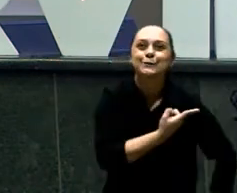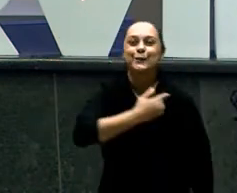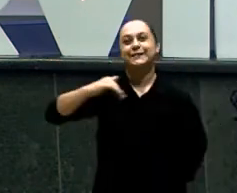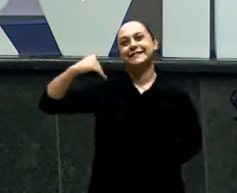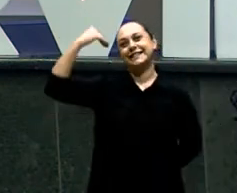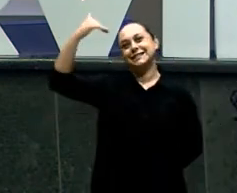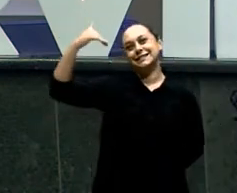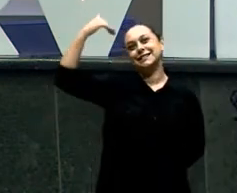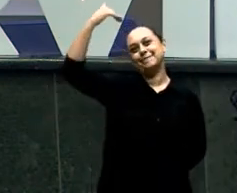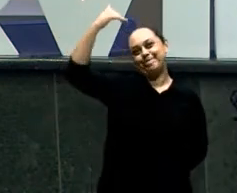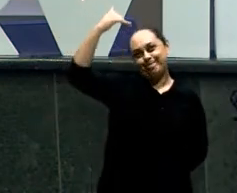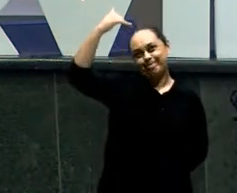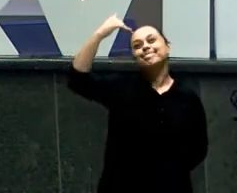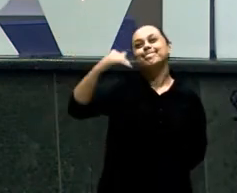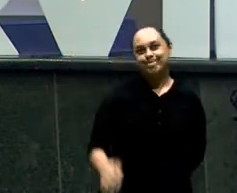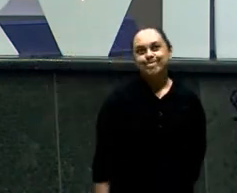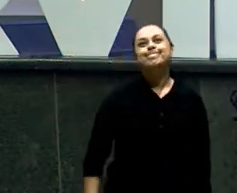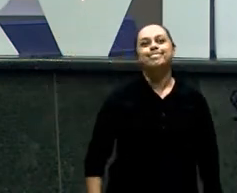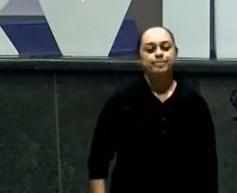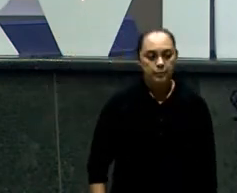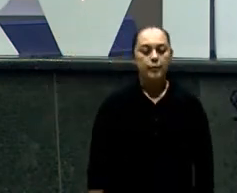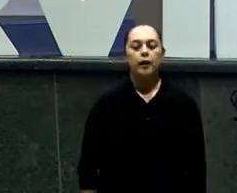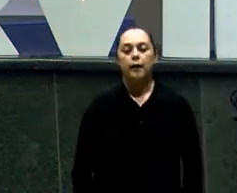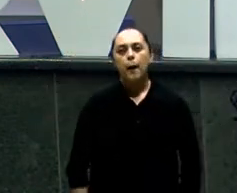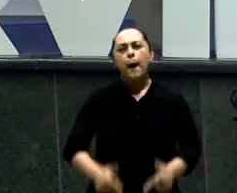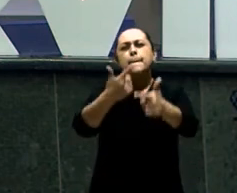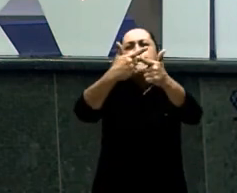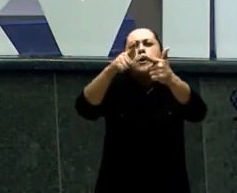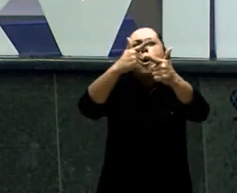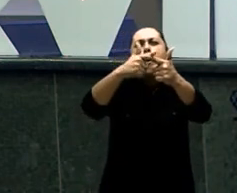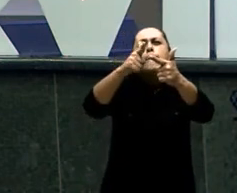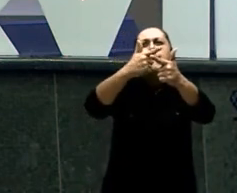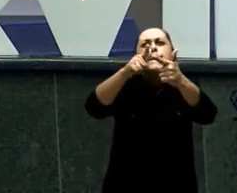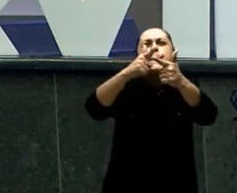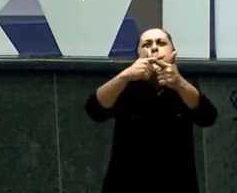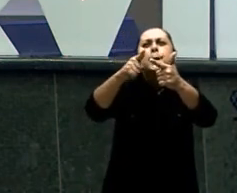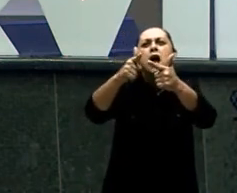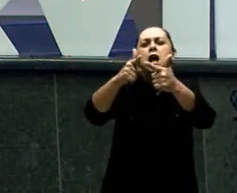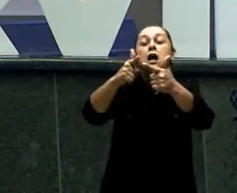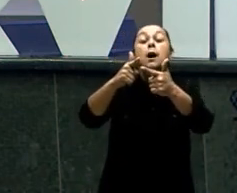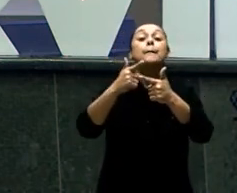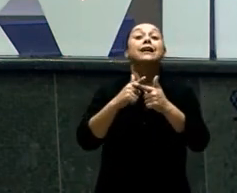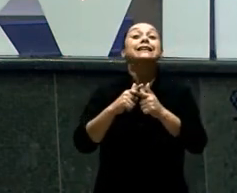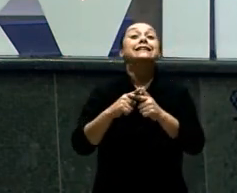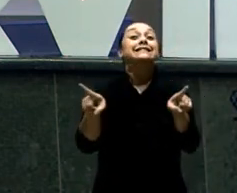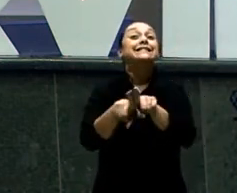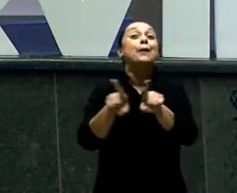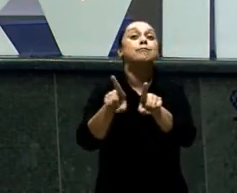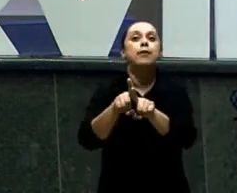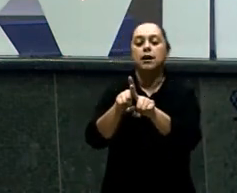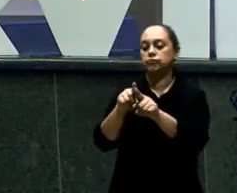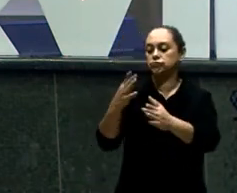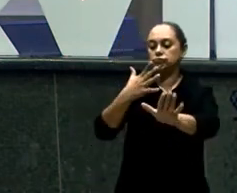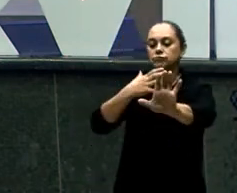Conflitos intrapessoal Só isso? Não Conflito interpessoal O que é o conflito